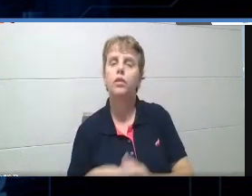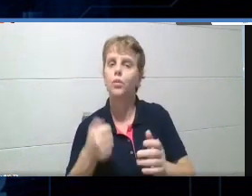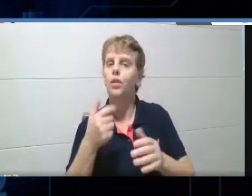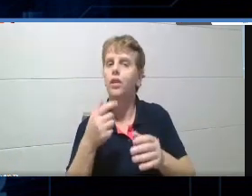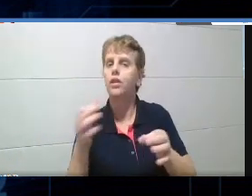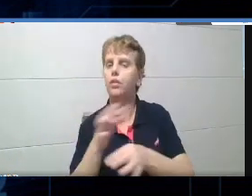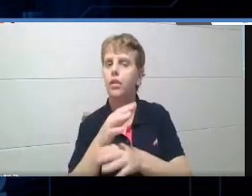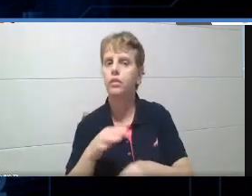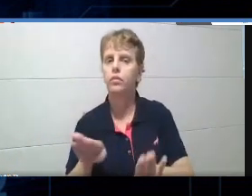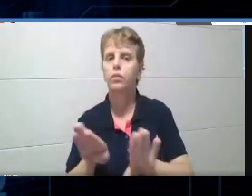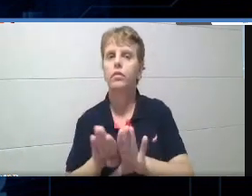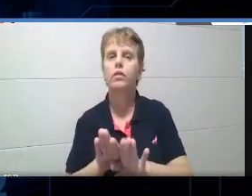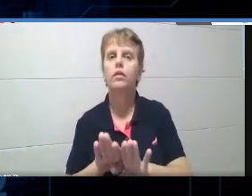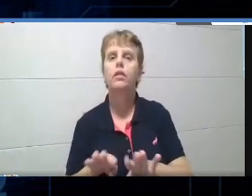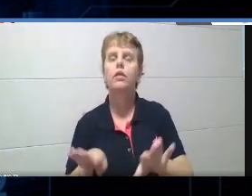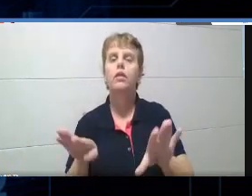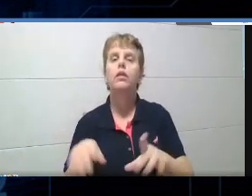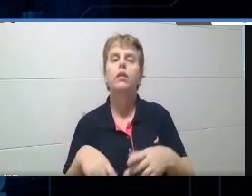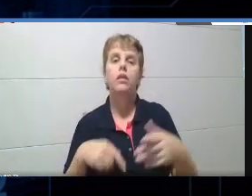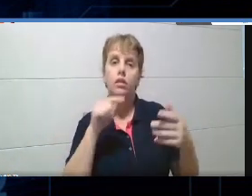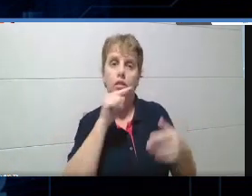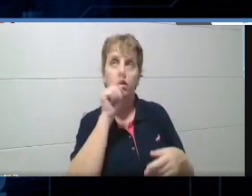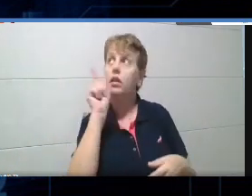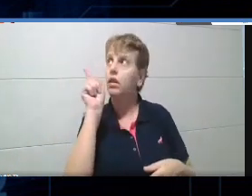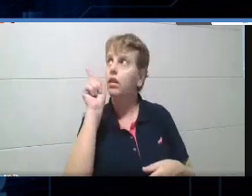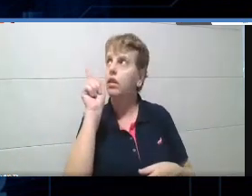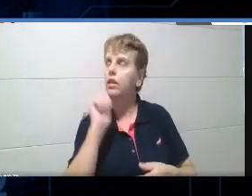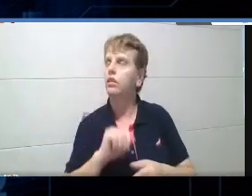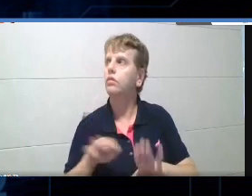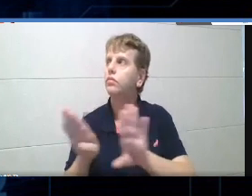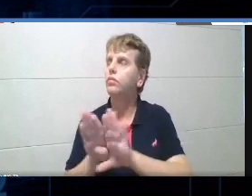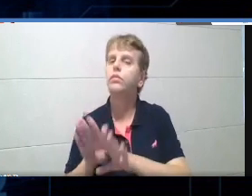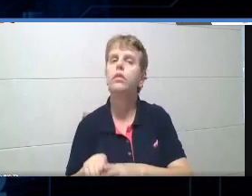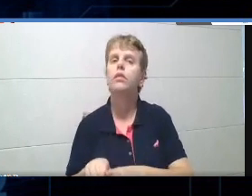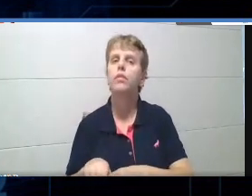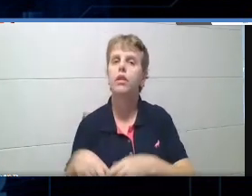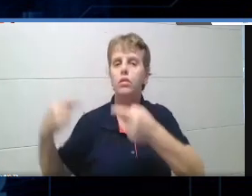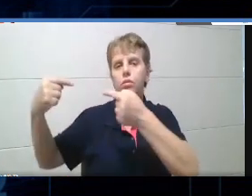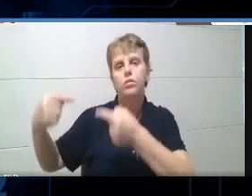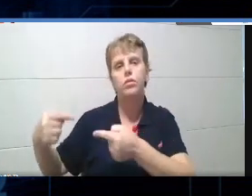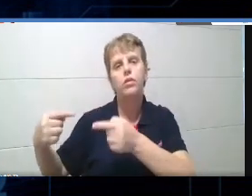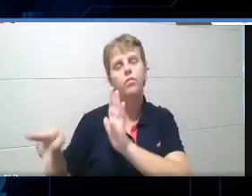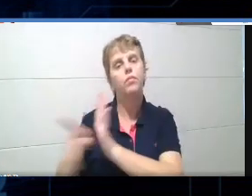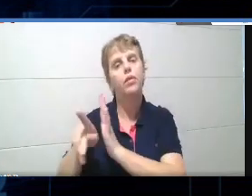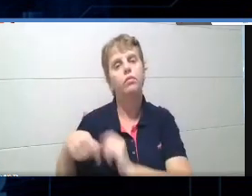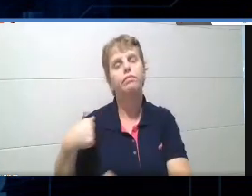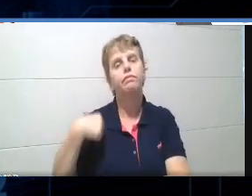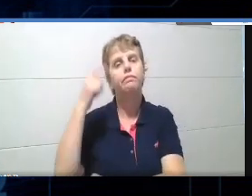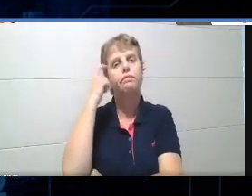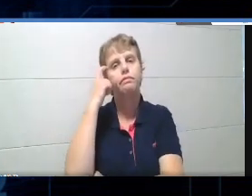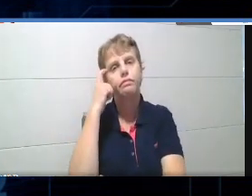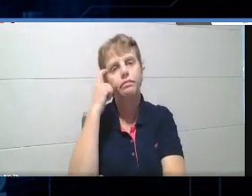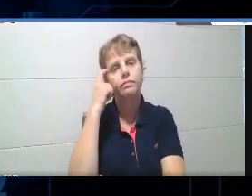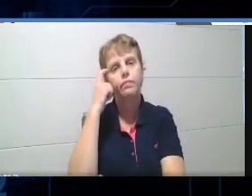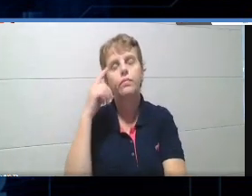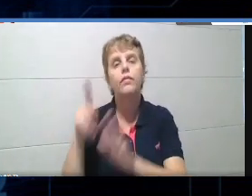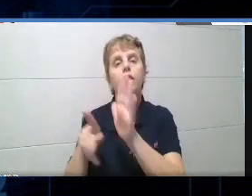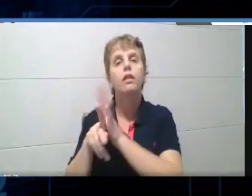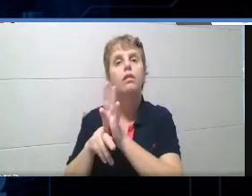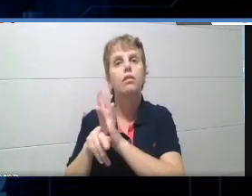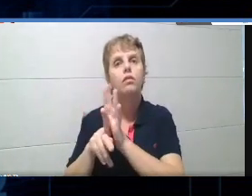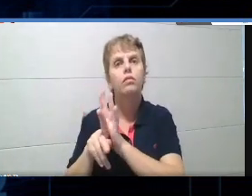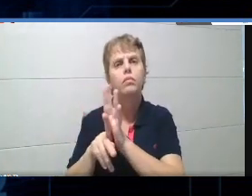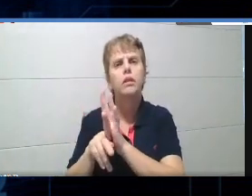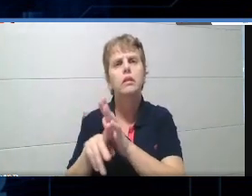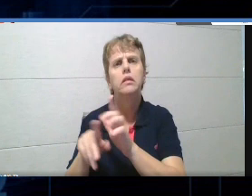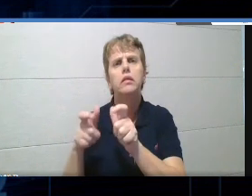tá? E aqui, aquilo que eu falei pra vocês, sobre o desafio, né, pensa naquela pesquisa gigante, você tá fazendo lá com o seu